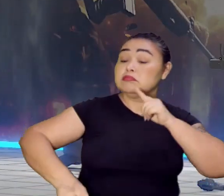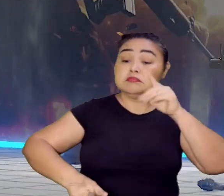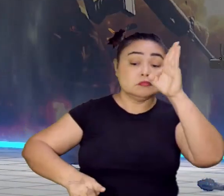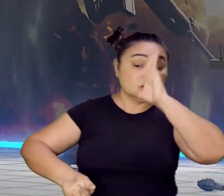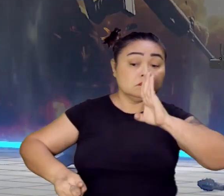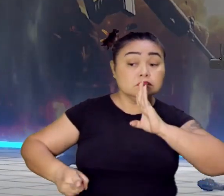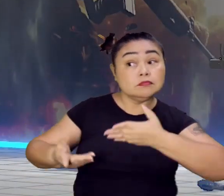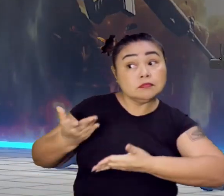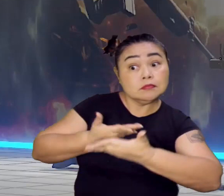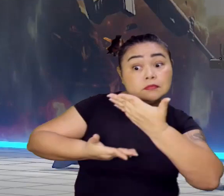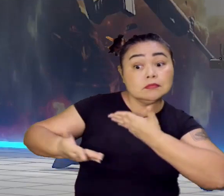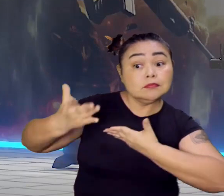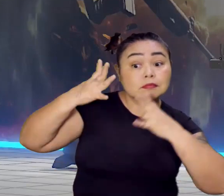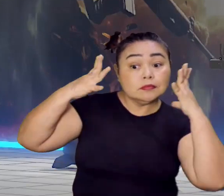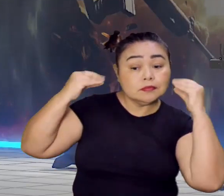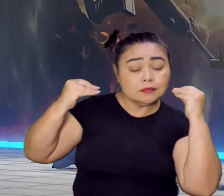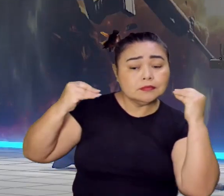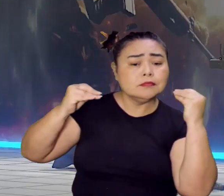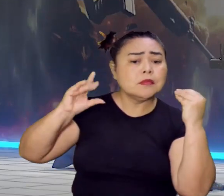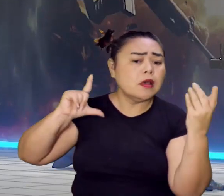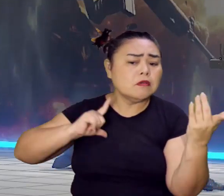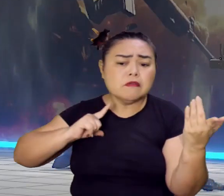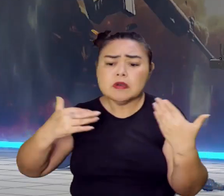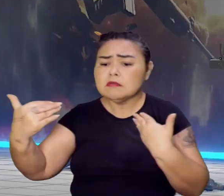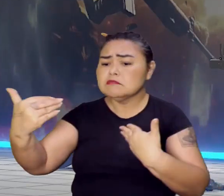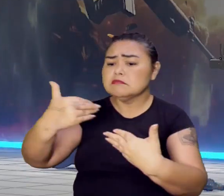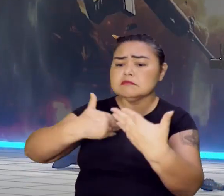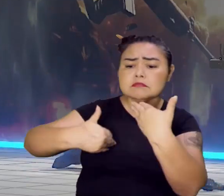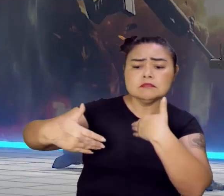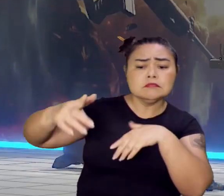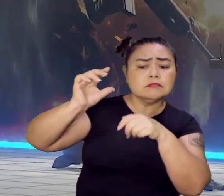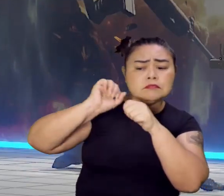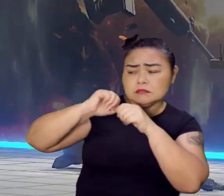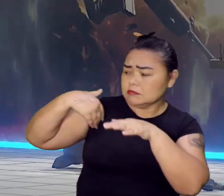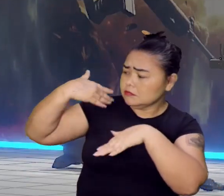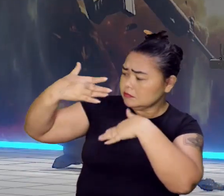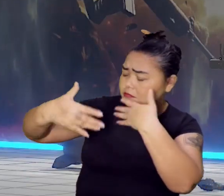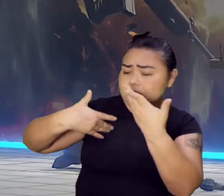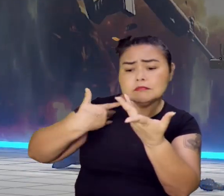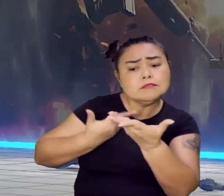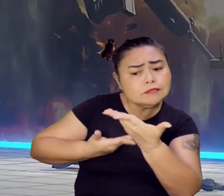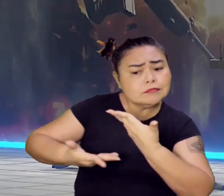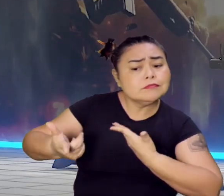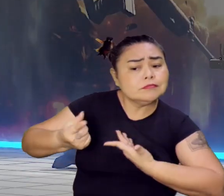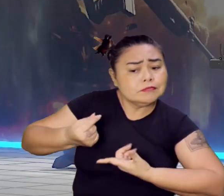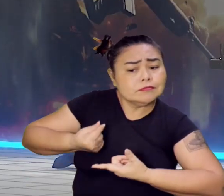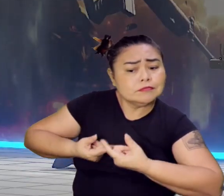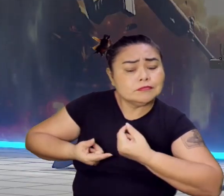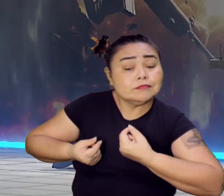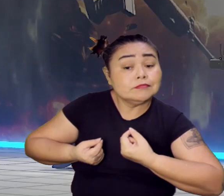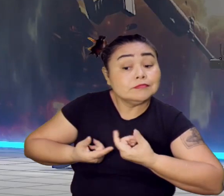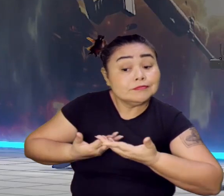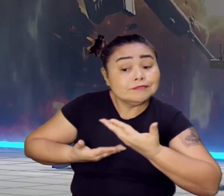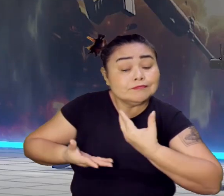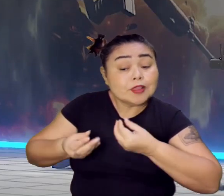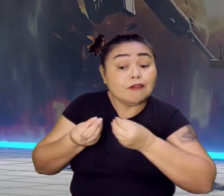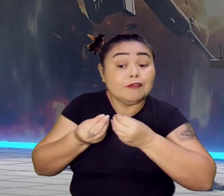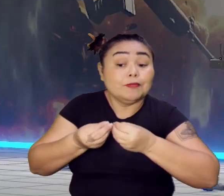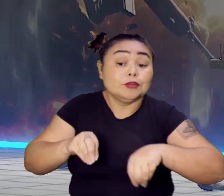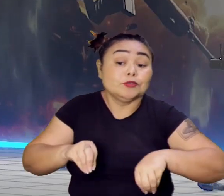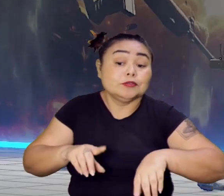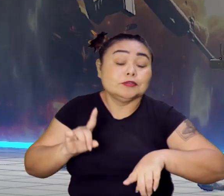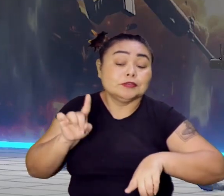comércio com os holandeses, que vinham fazendo comércio ao longo do tempo. E esse comércio vai prejudicar os holandeses.